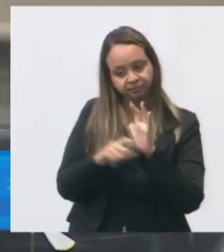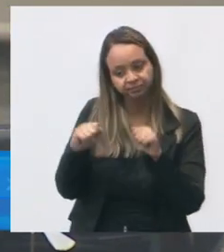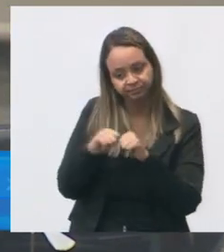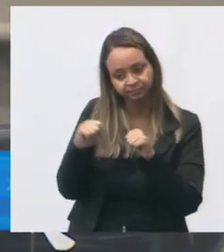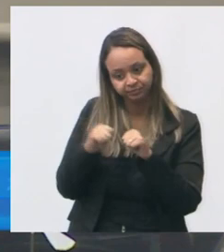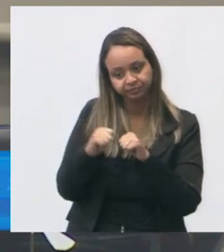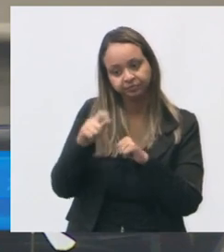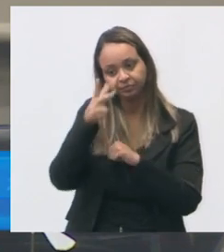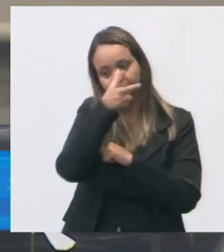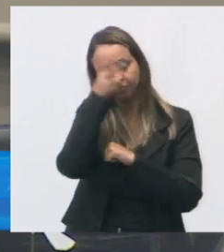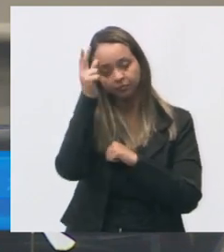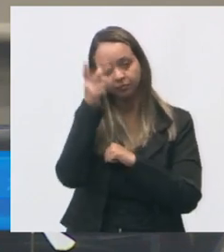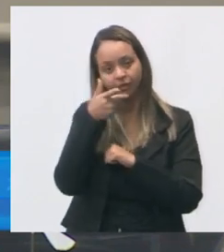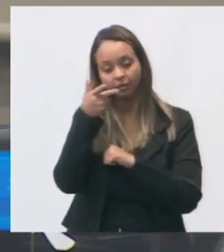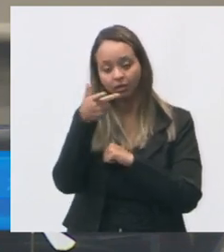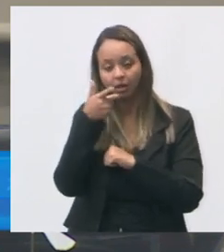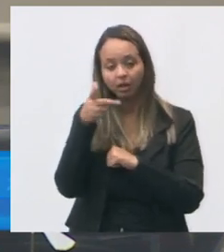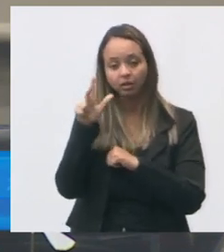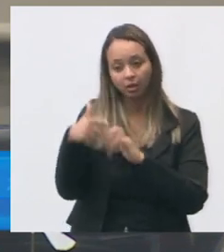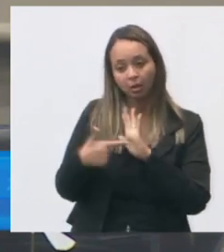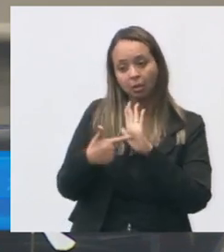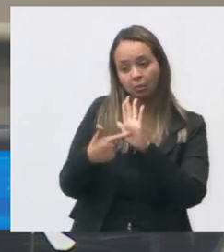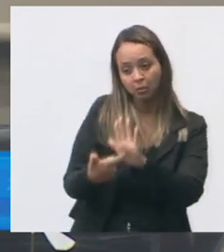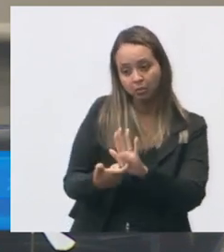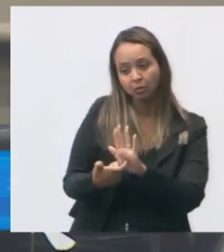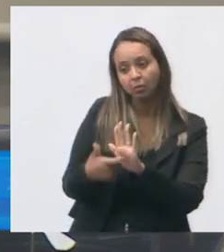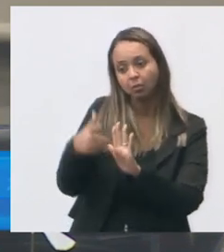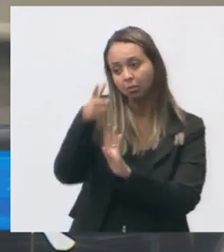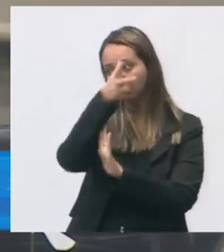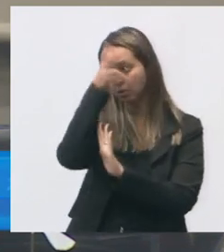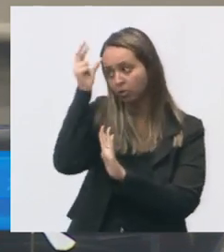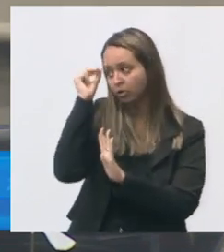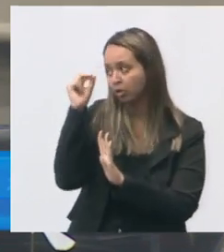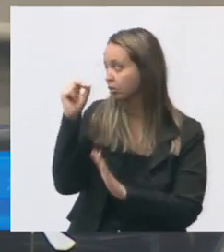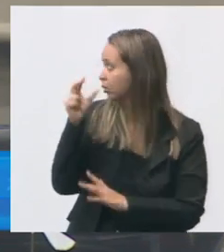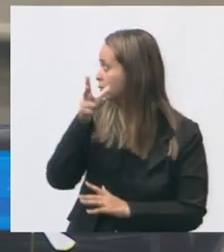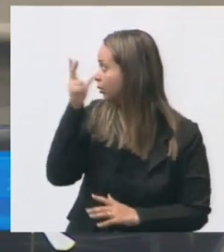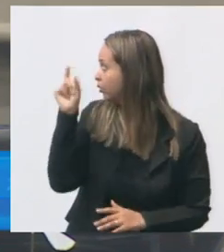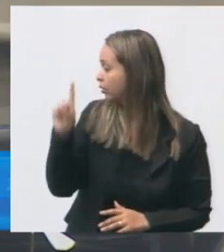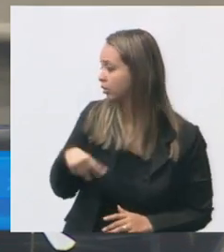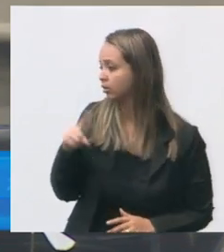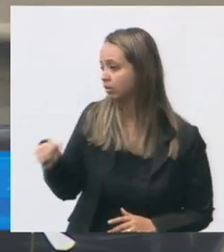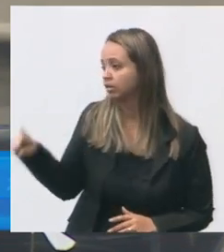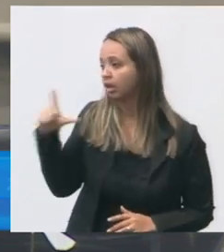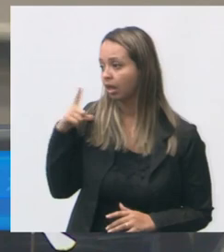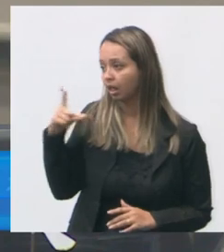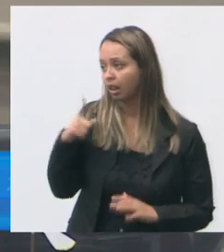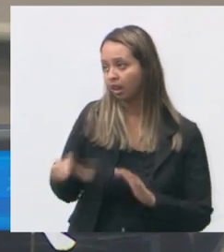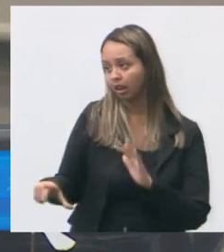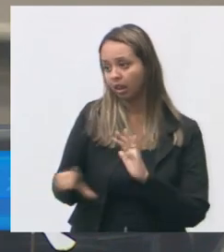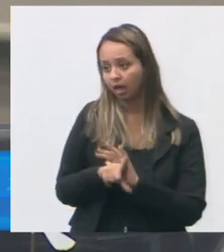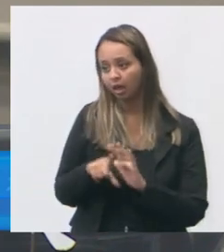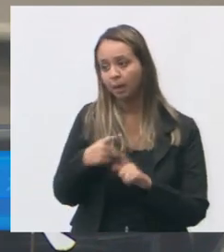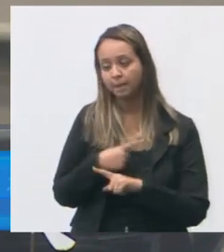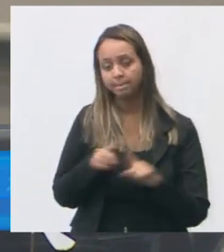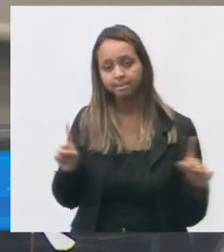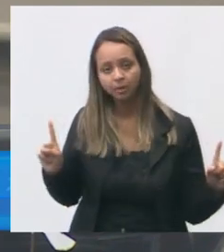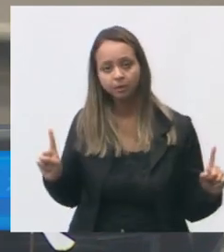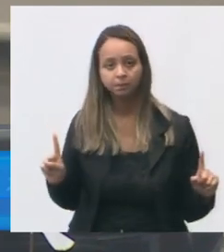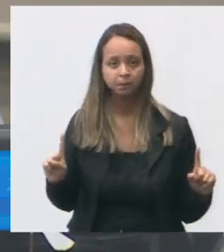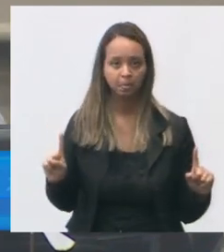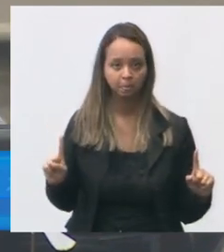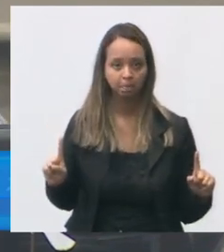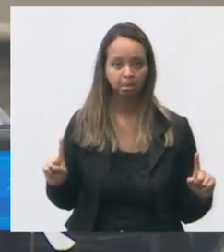a gente até apresentou o projeto o prefeito vetou o projeto virou lei está na lei virou lei e agora a gente